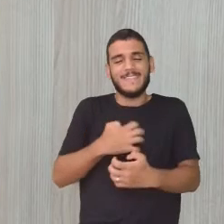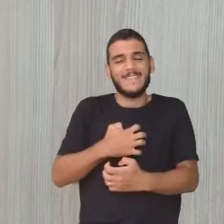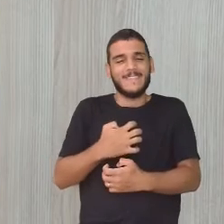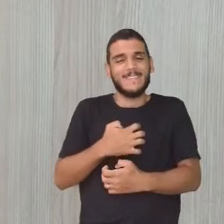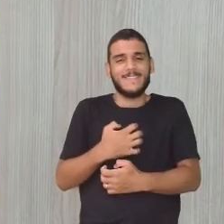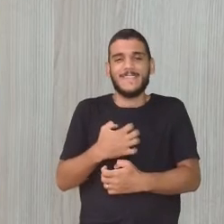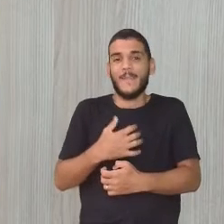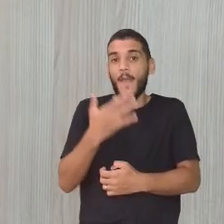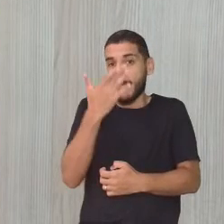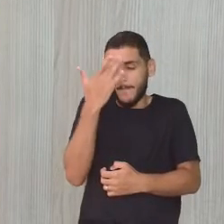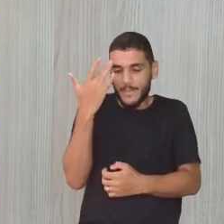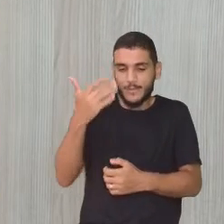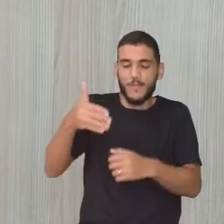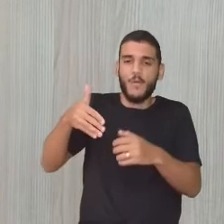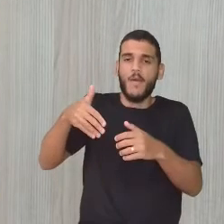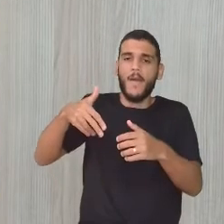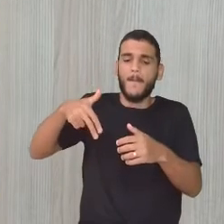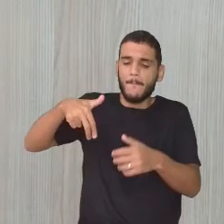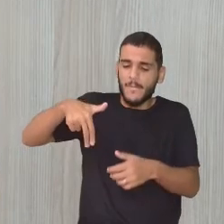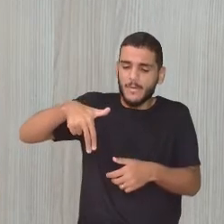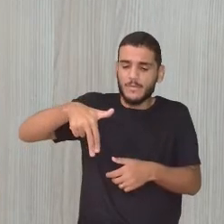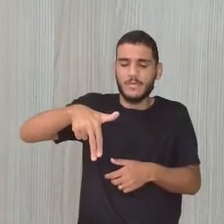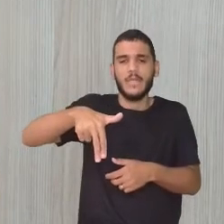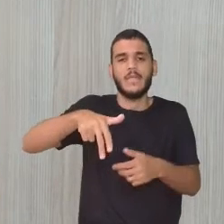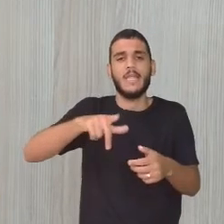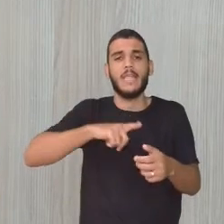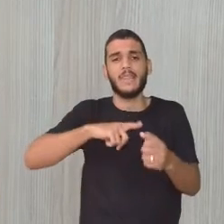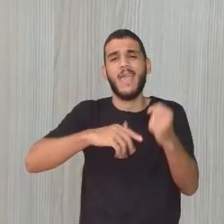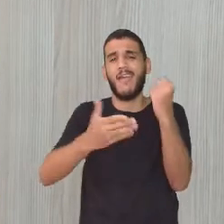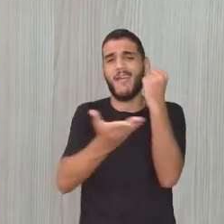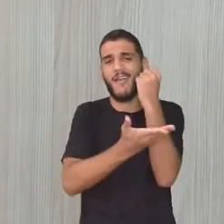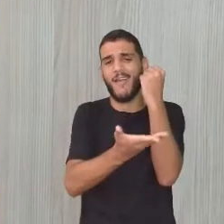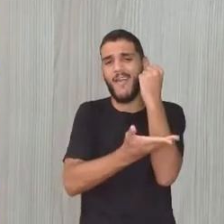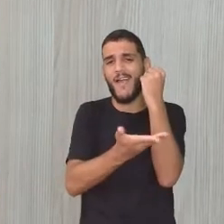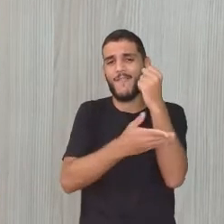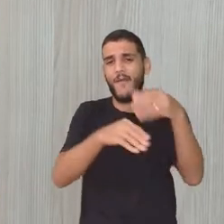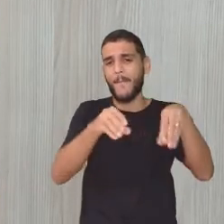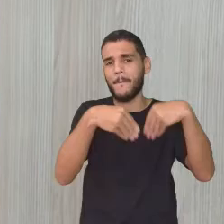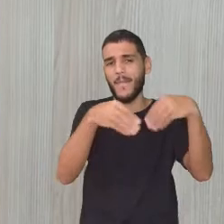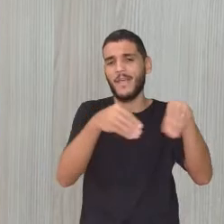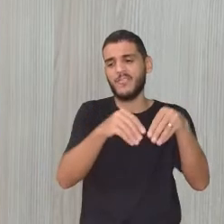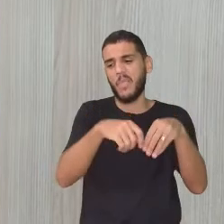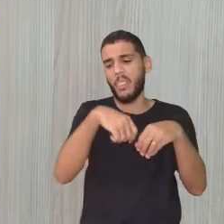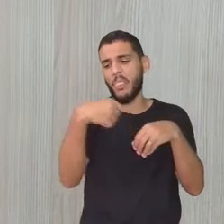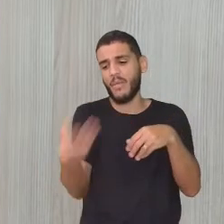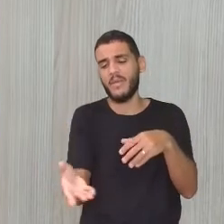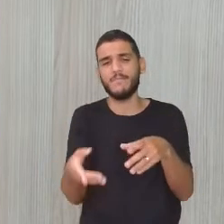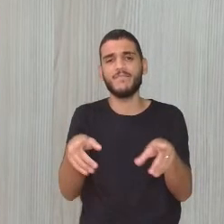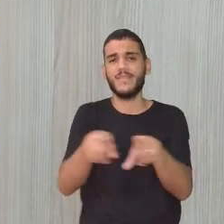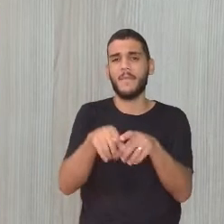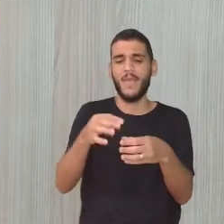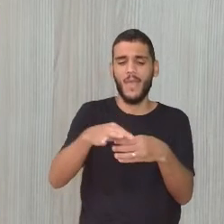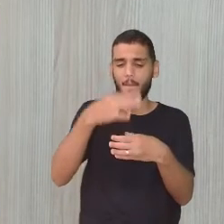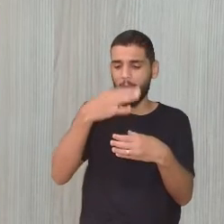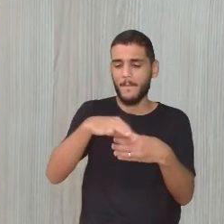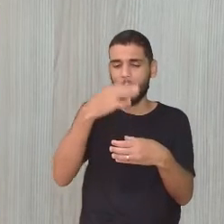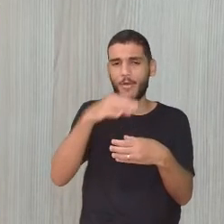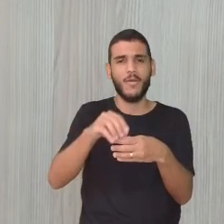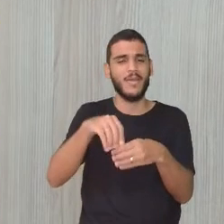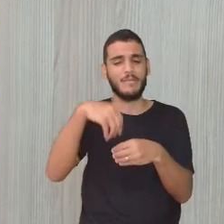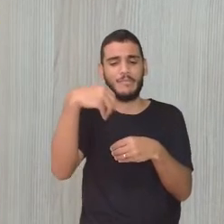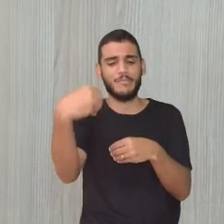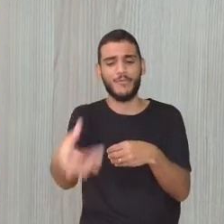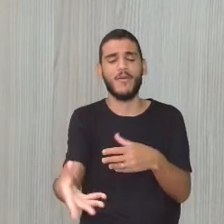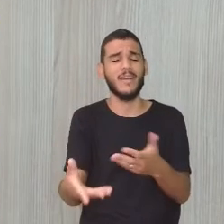cidade. E joga uma garrafinha pet. Aí come uma pipoca, né? Aí joga ali. Dá uma